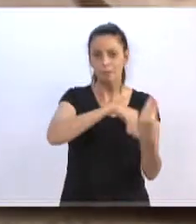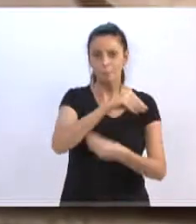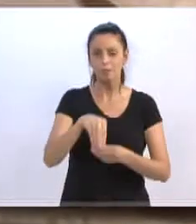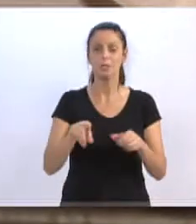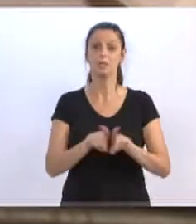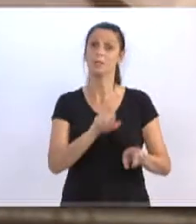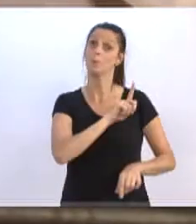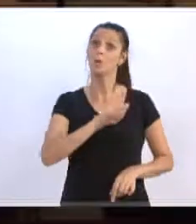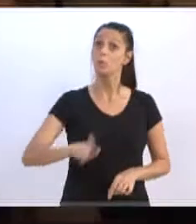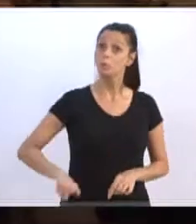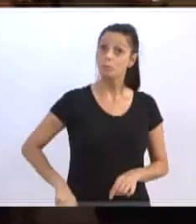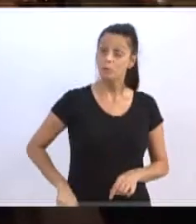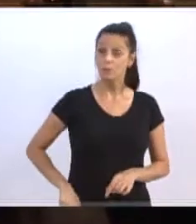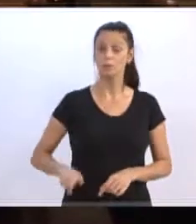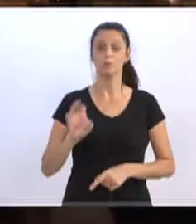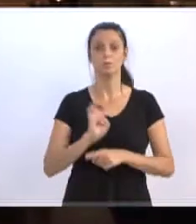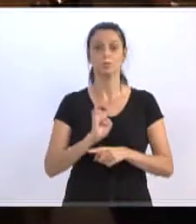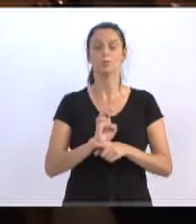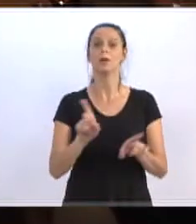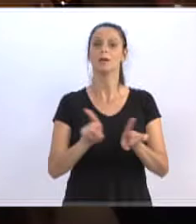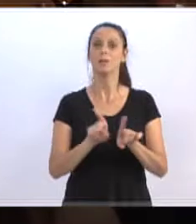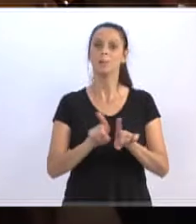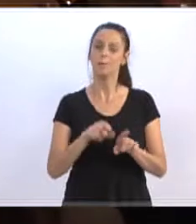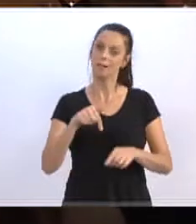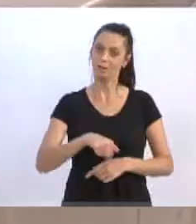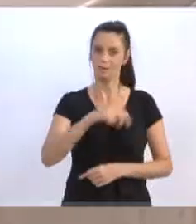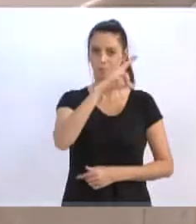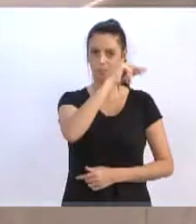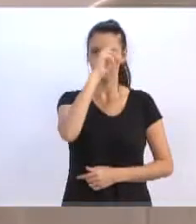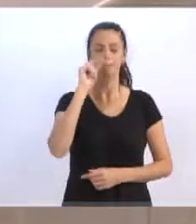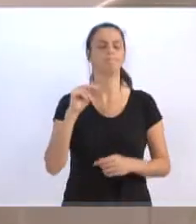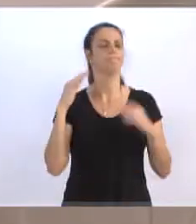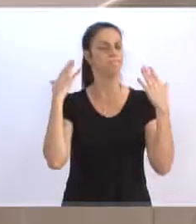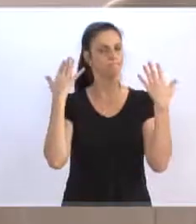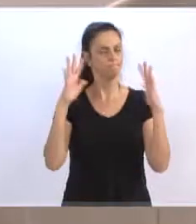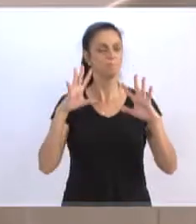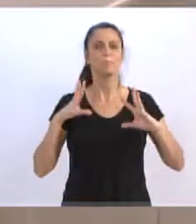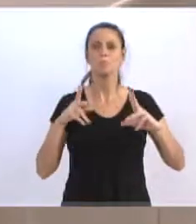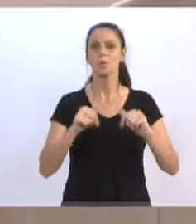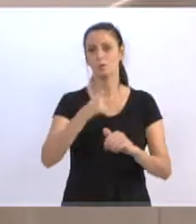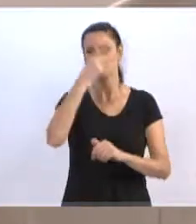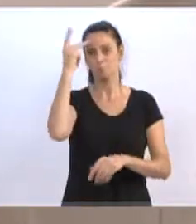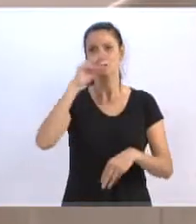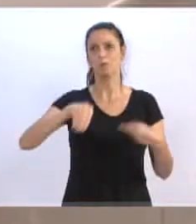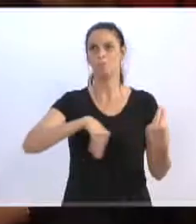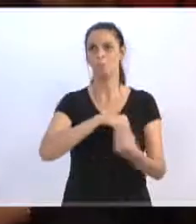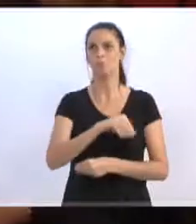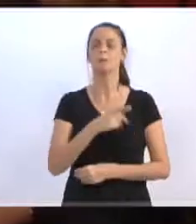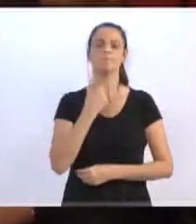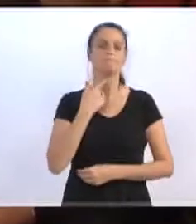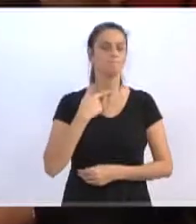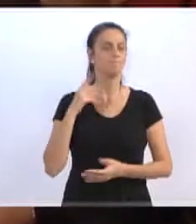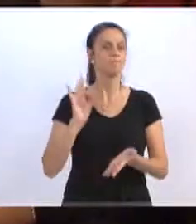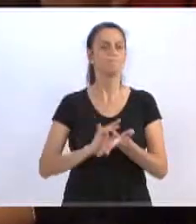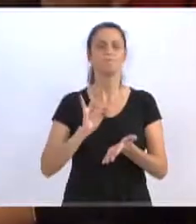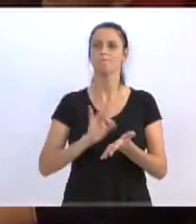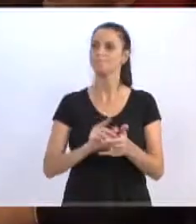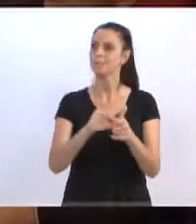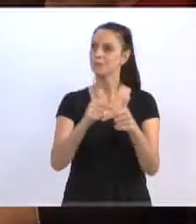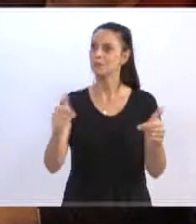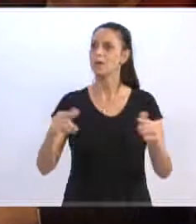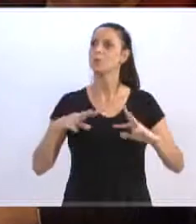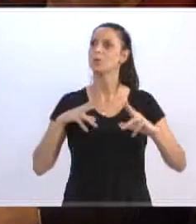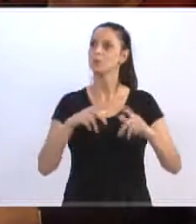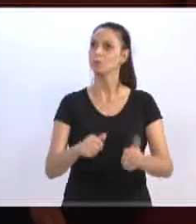e o governo municipal de Blumenau. Parabéns a todos os envolvidos e desejo muita sorte a